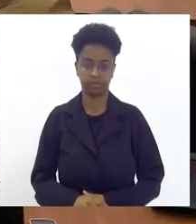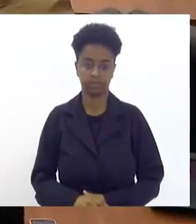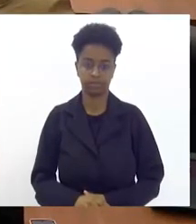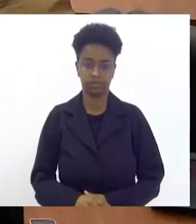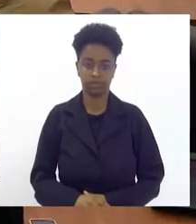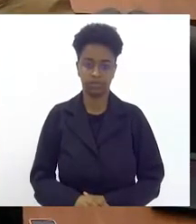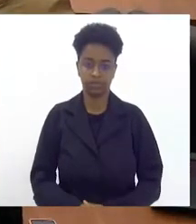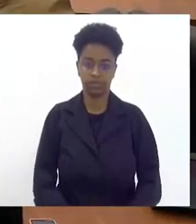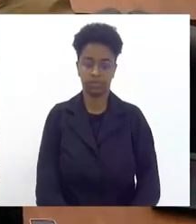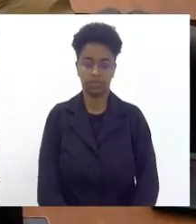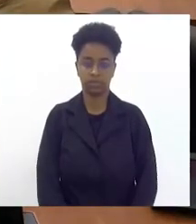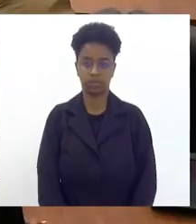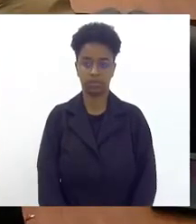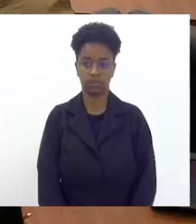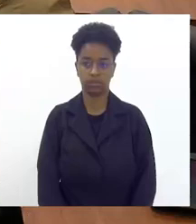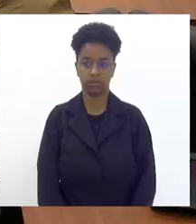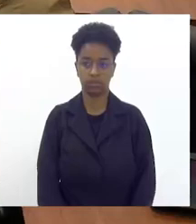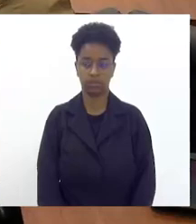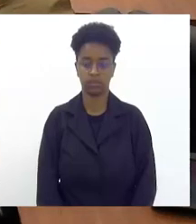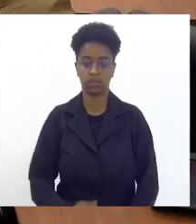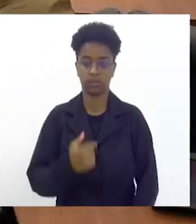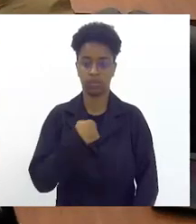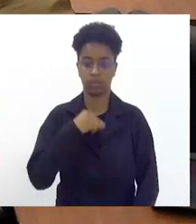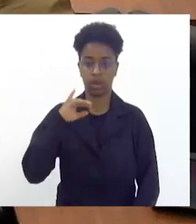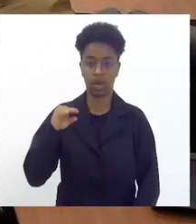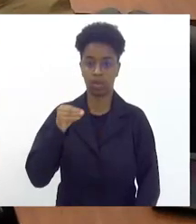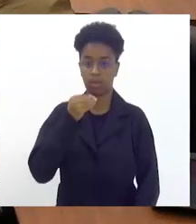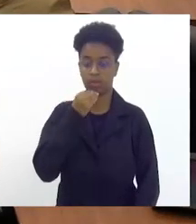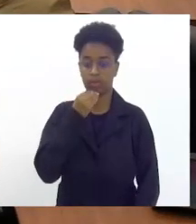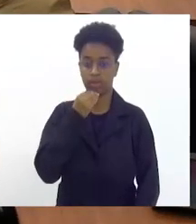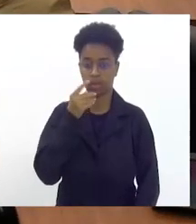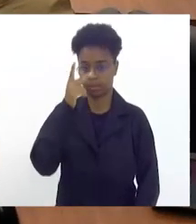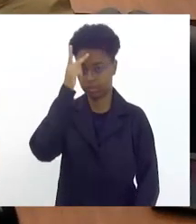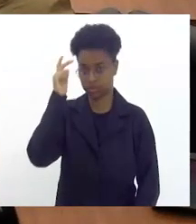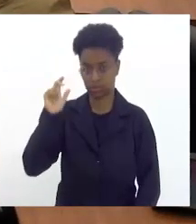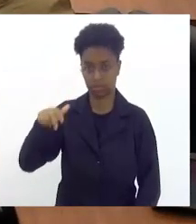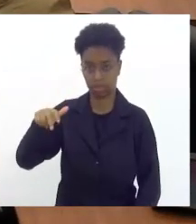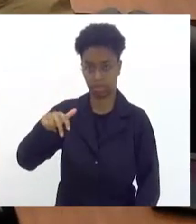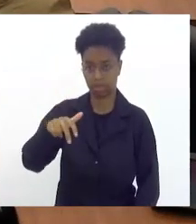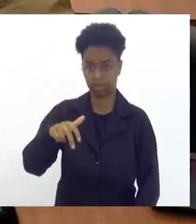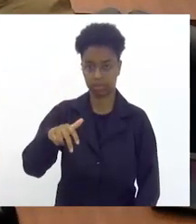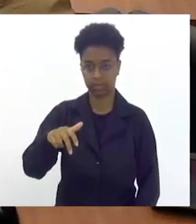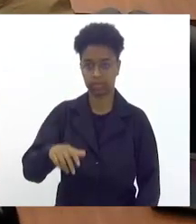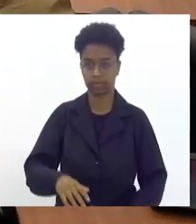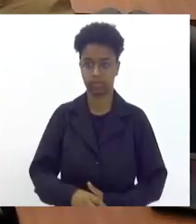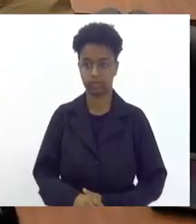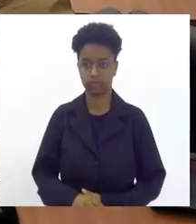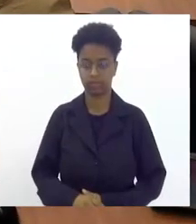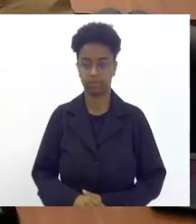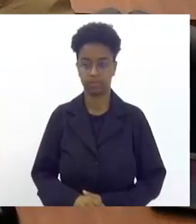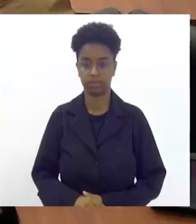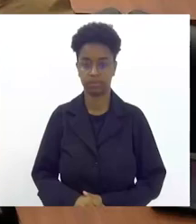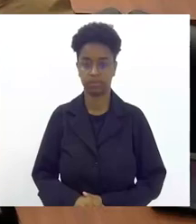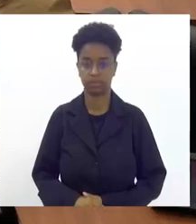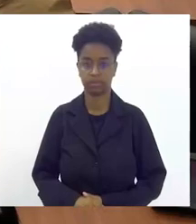Fabiano, vou aproveitar enquanto outro a pessoa. Não se aproxima.